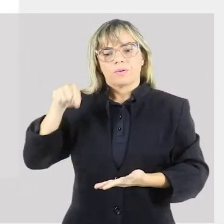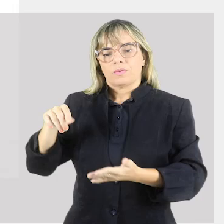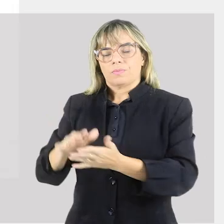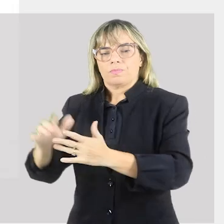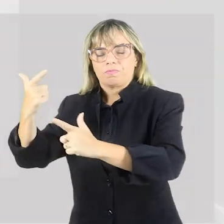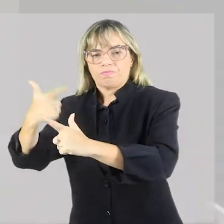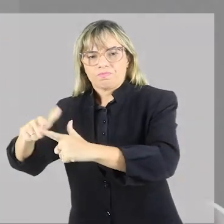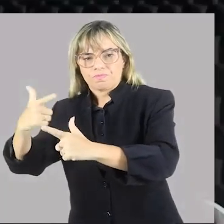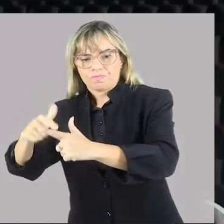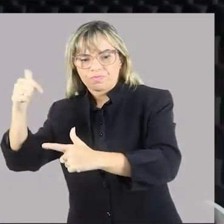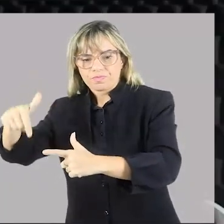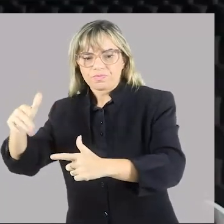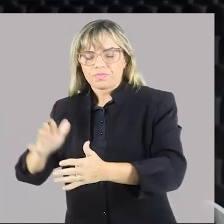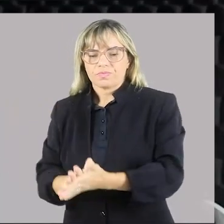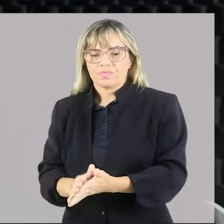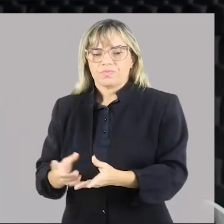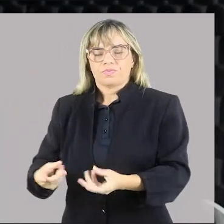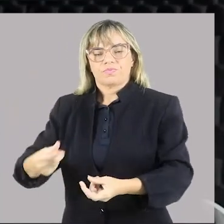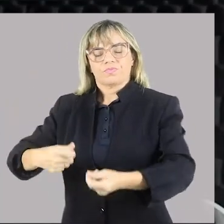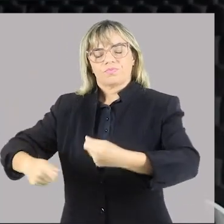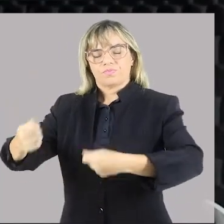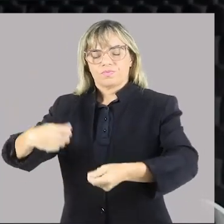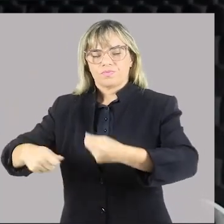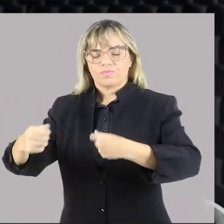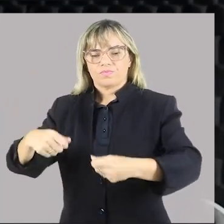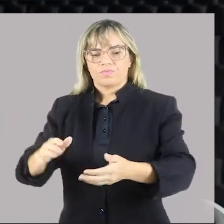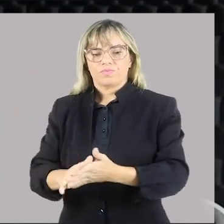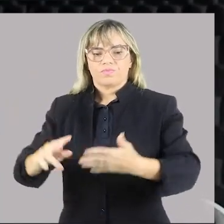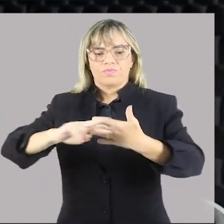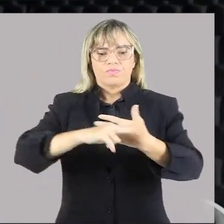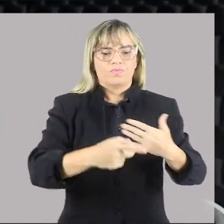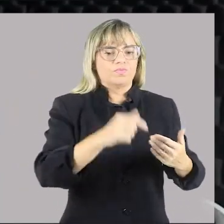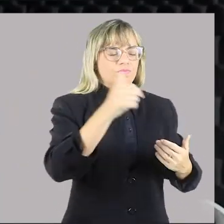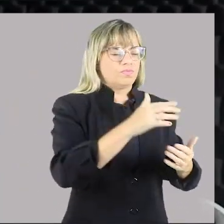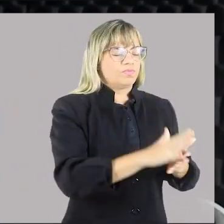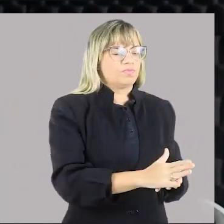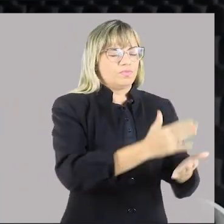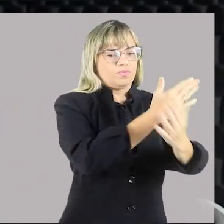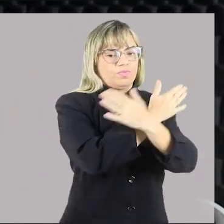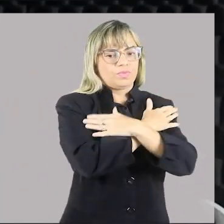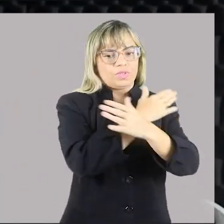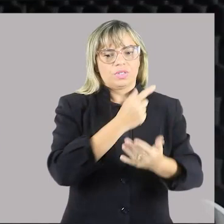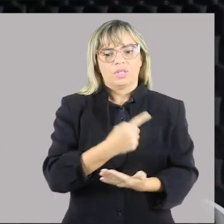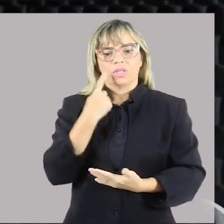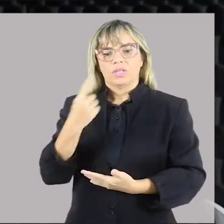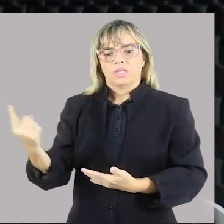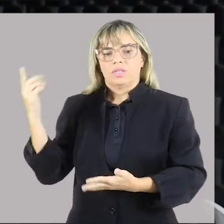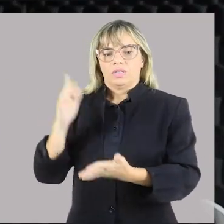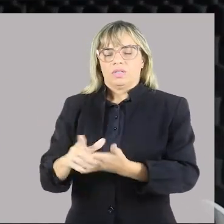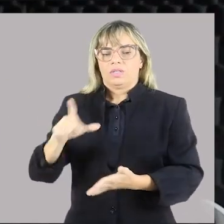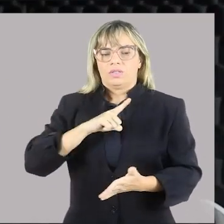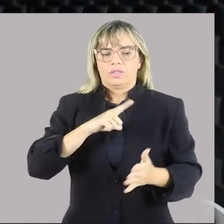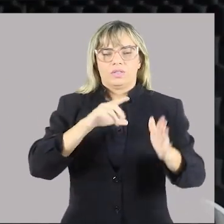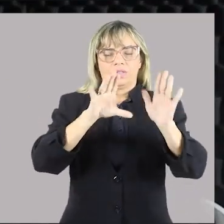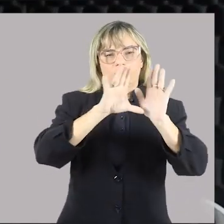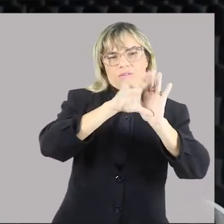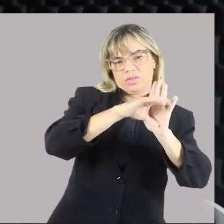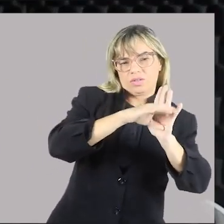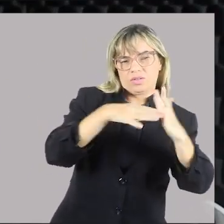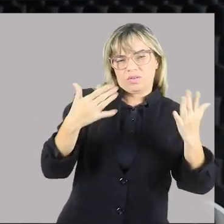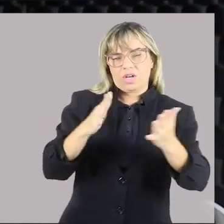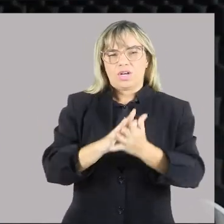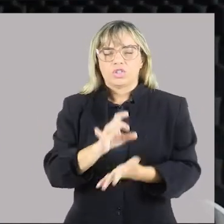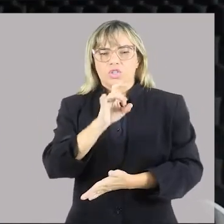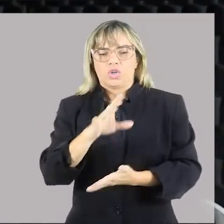ocasiona o desemprego, desemprego conjuntural. E aí eu trouxe um conceito, para a gente não ficar apenas nas minhas